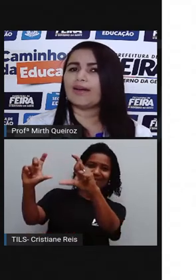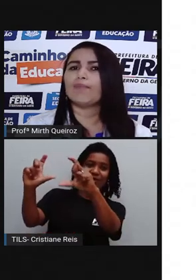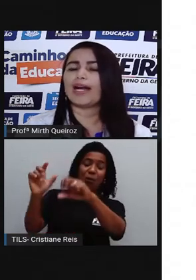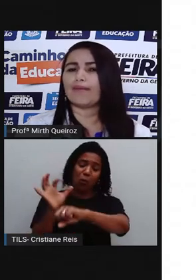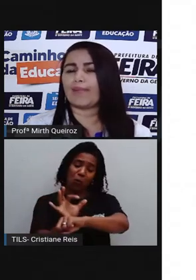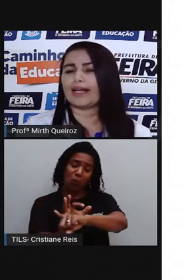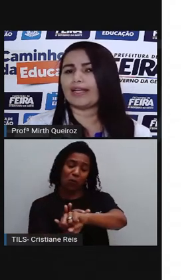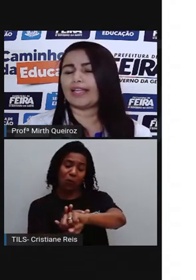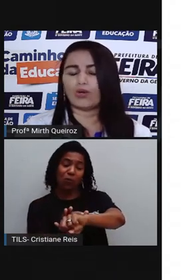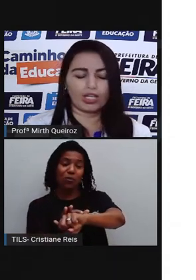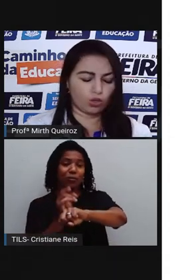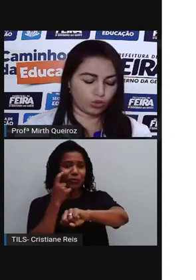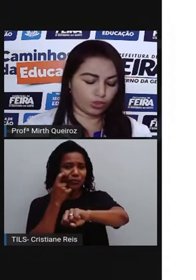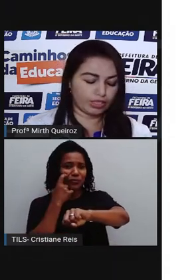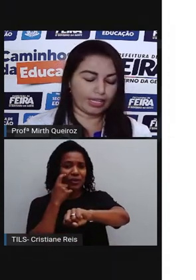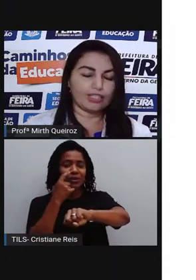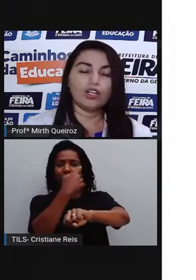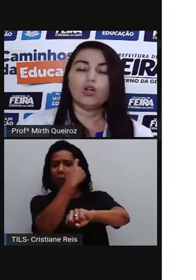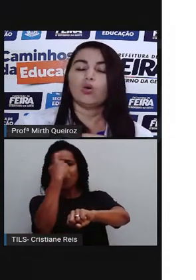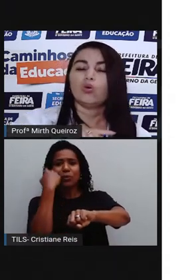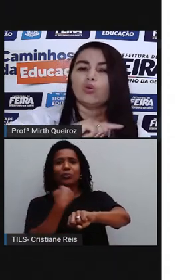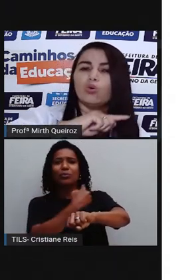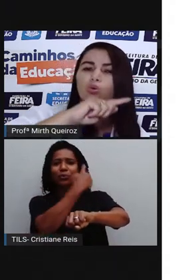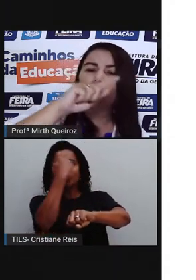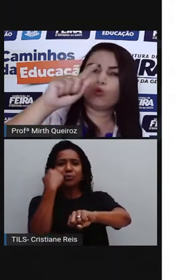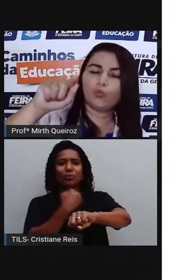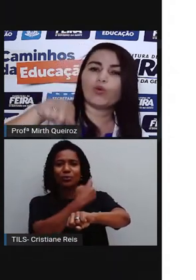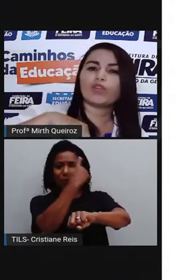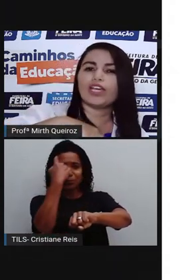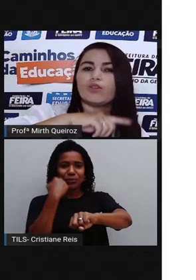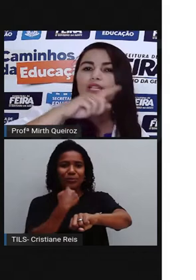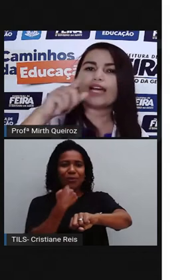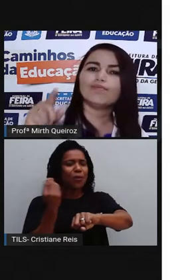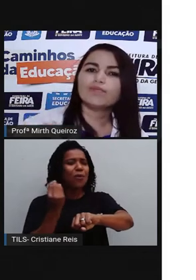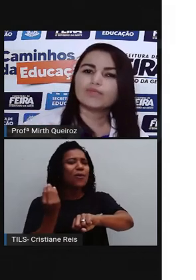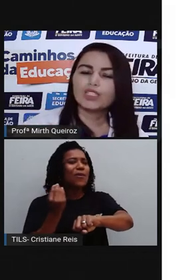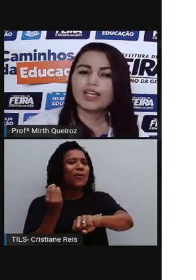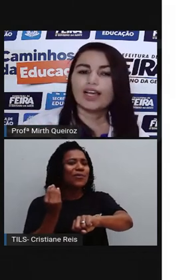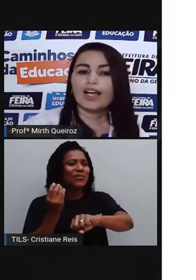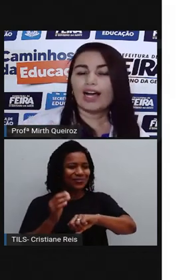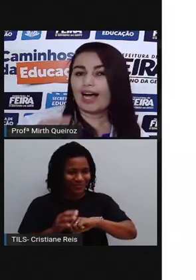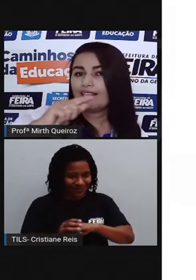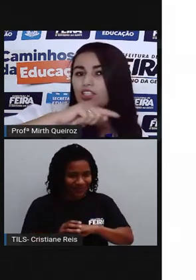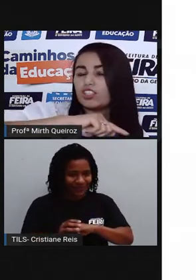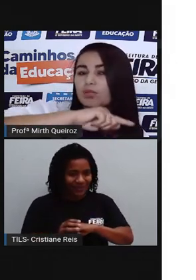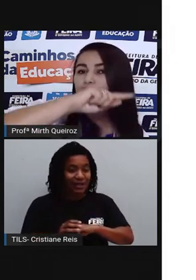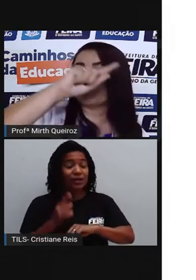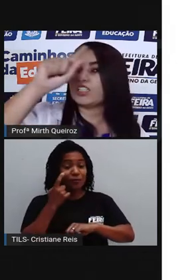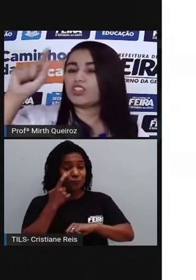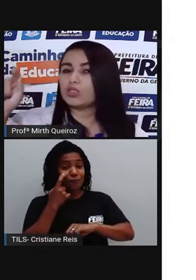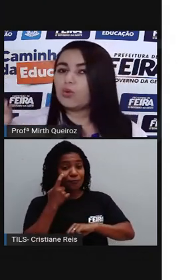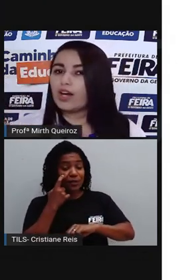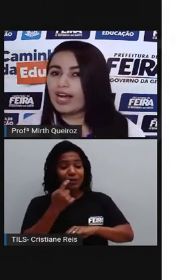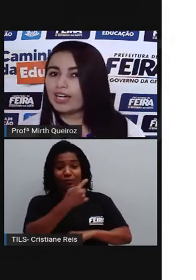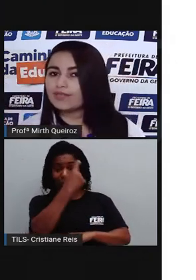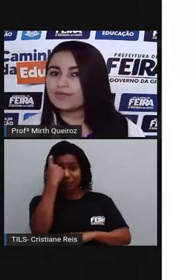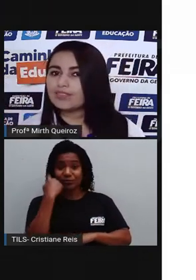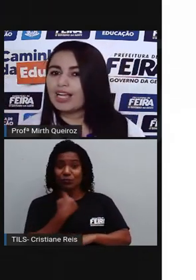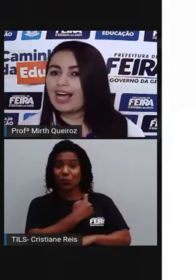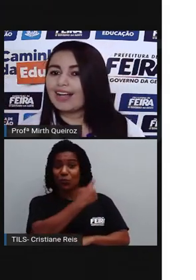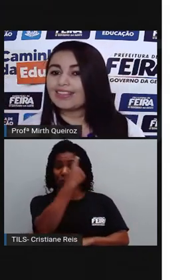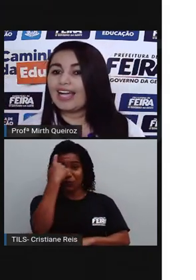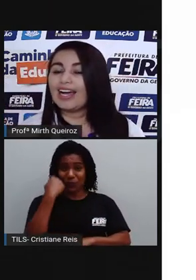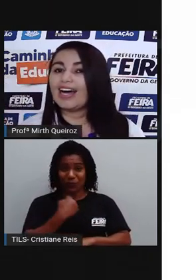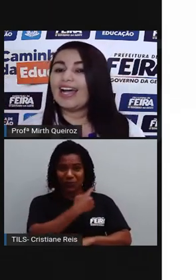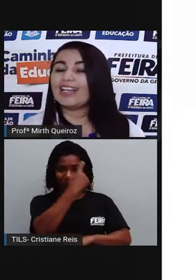também, para quem tem o relógio que tem o ponteiro, né? Ali nós temos o sentido horário.